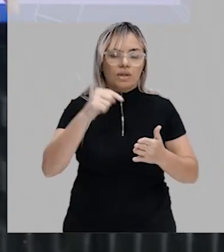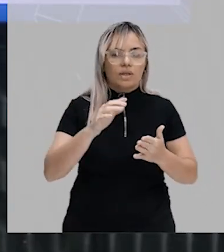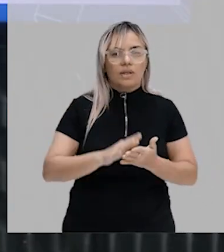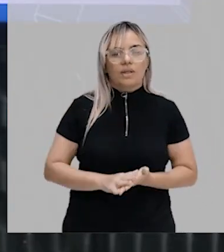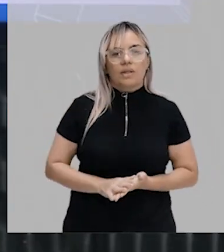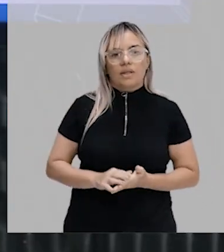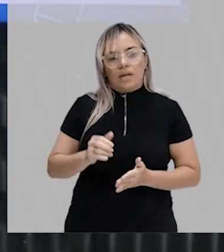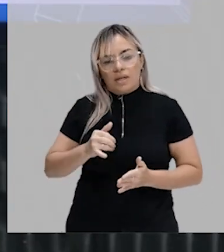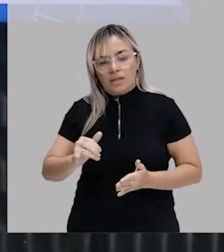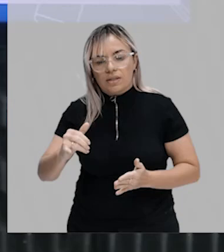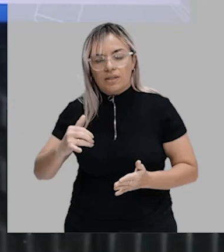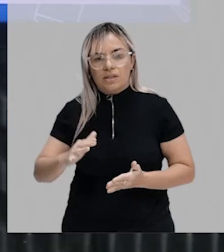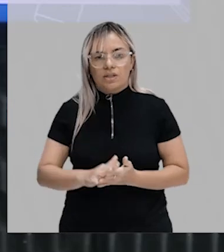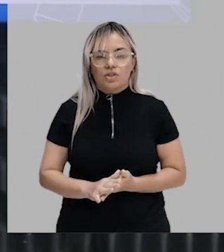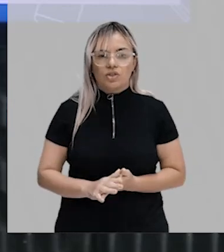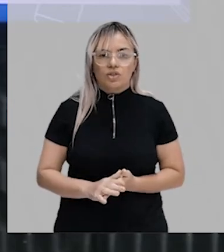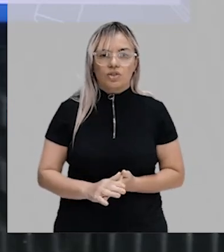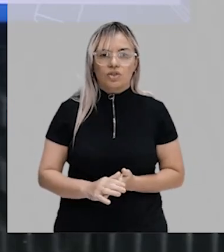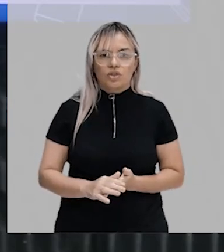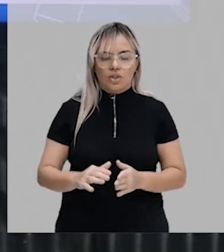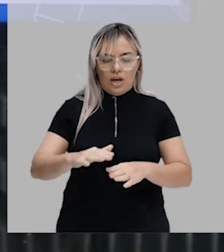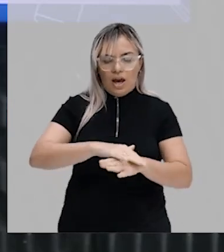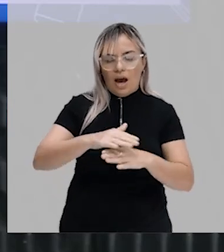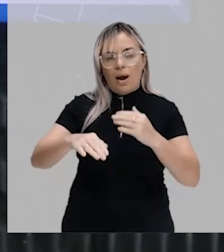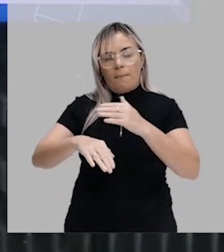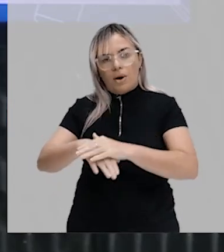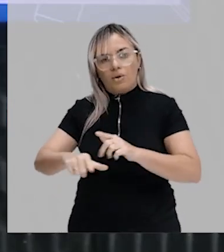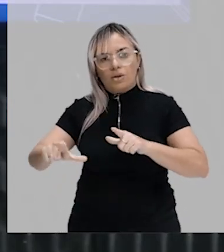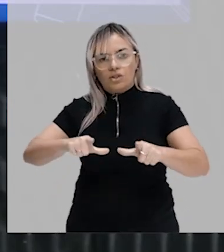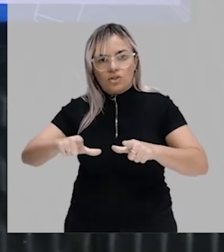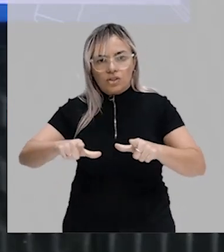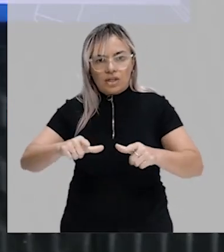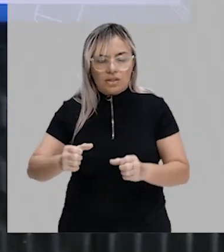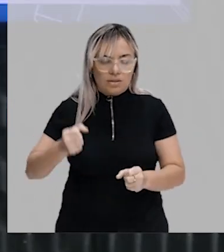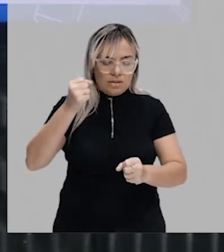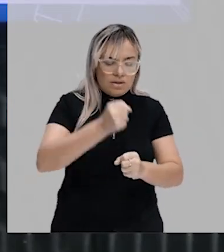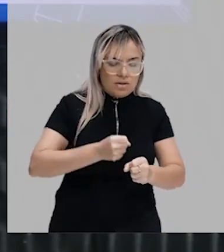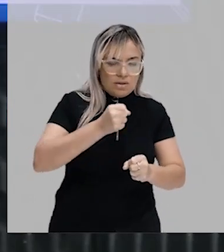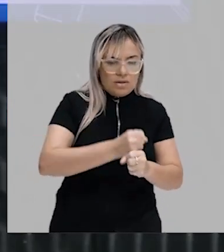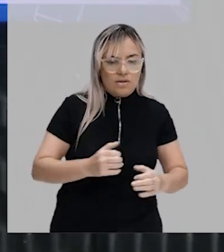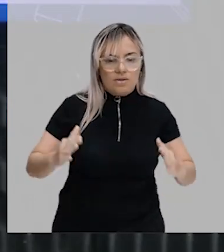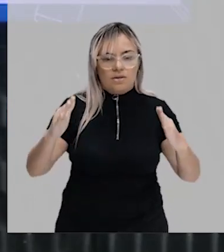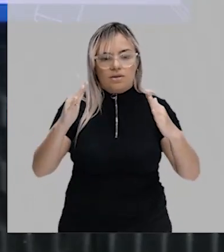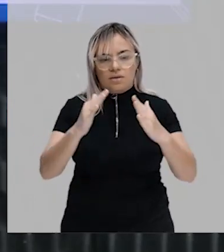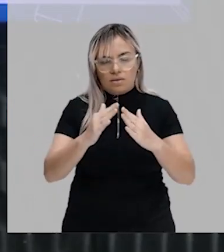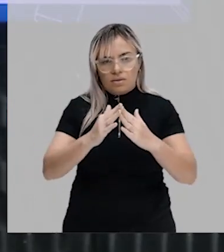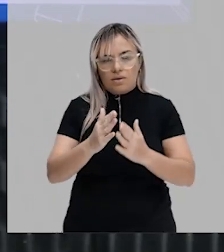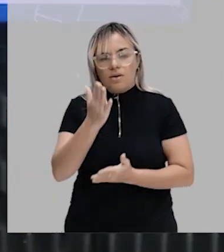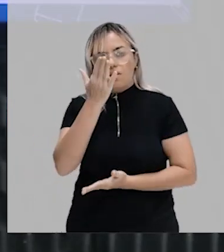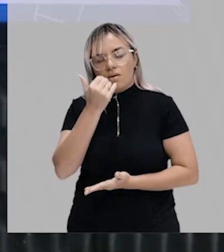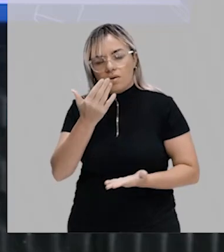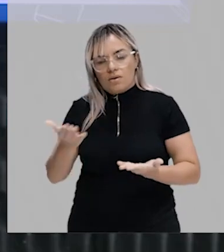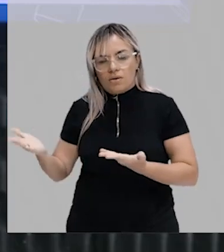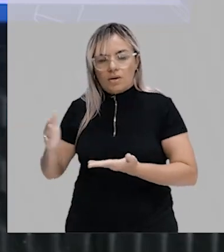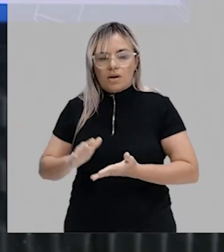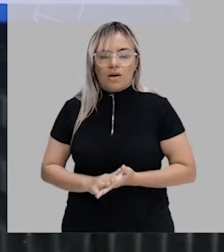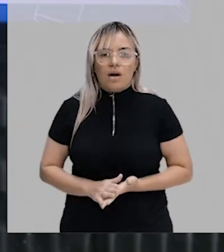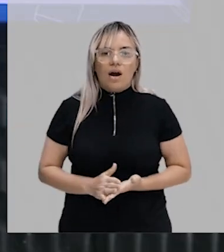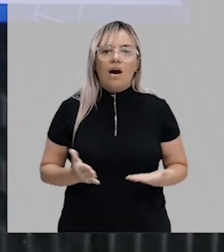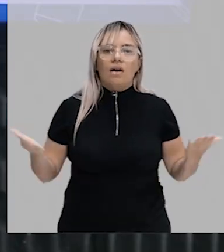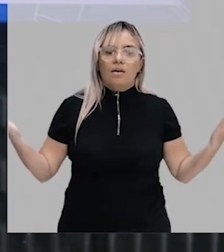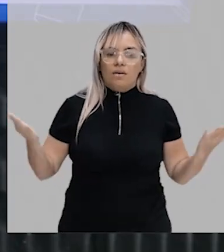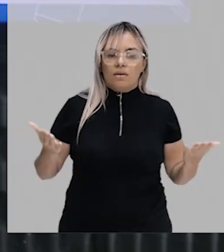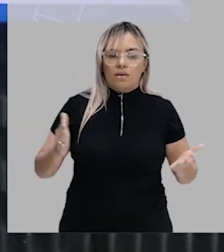construindo a casa. Então, o alimento vai fornecer energia e matéria-prima. Agora, os seres vivos